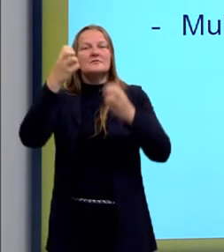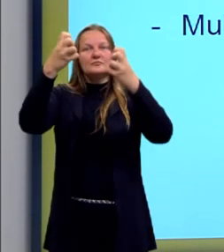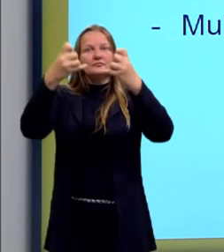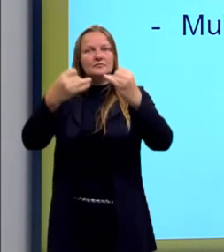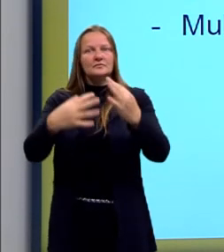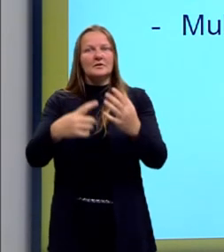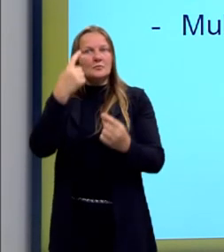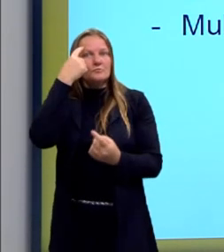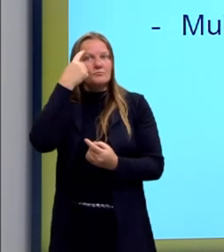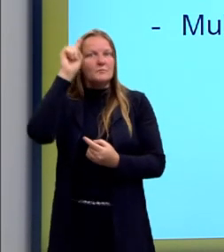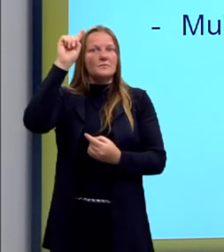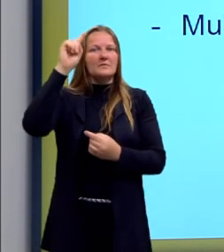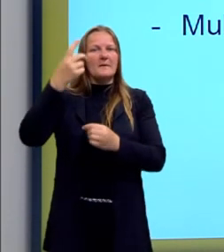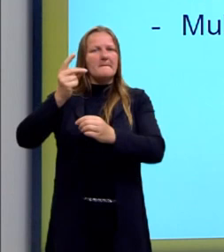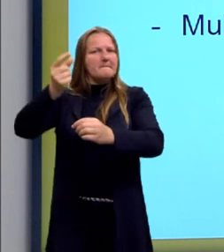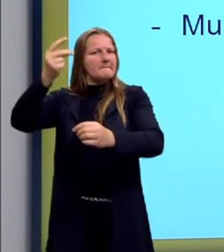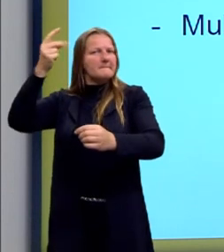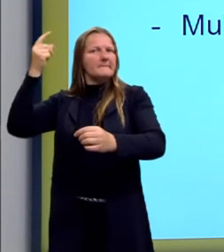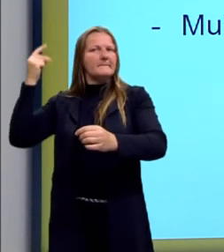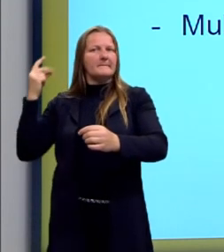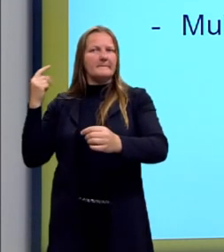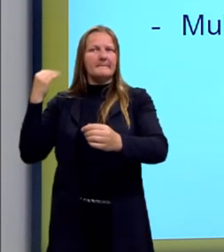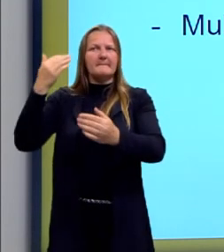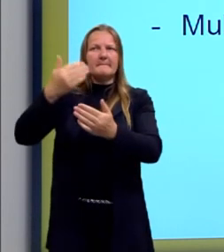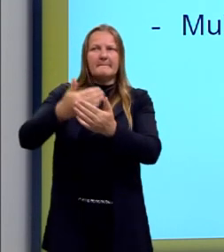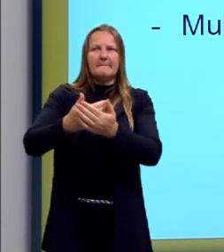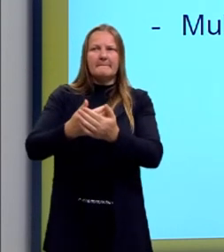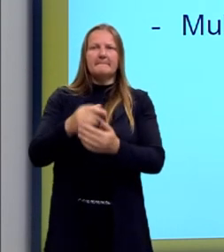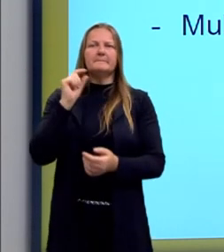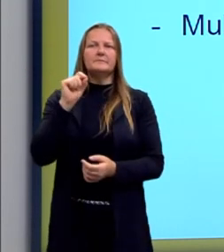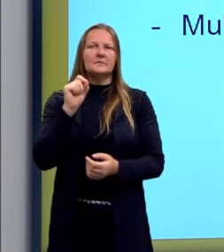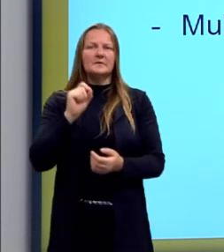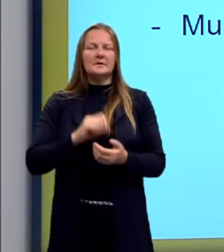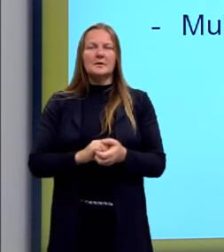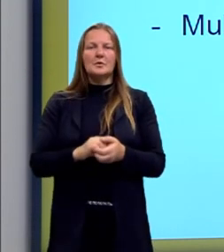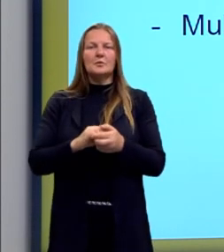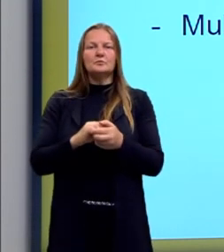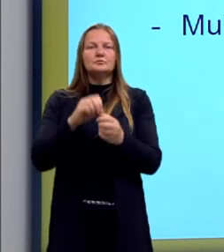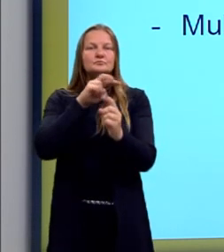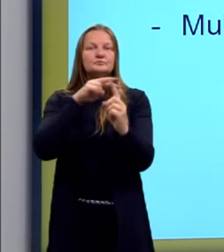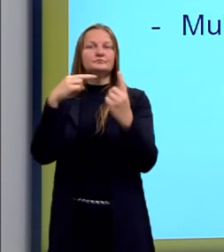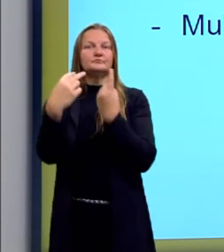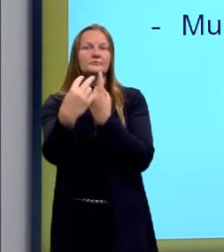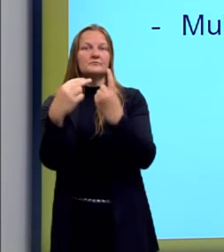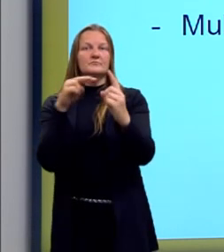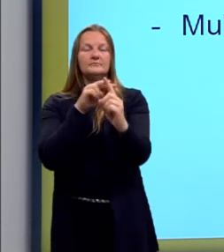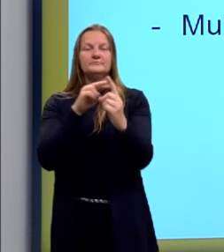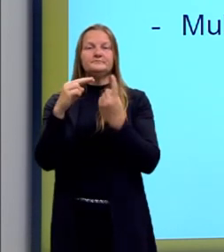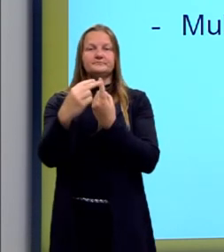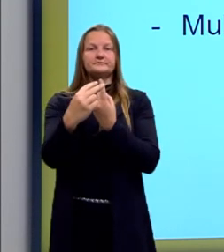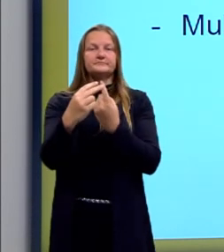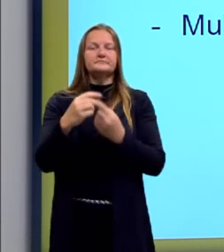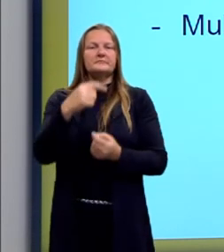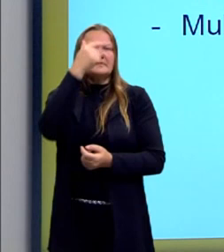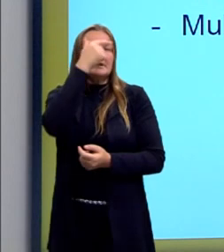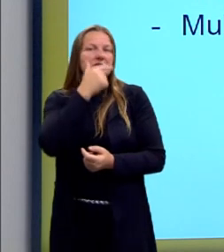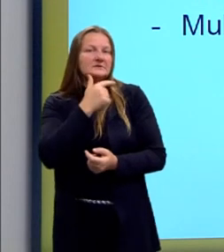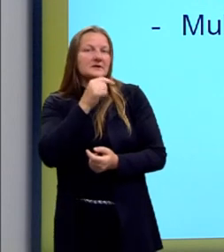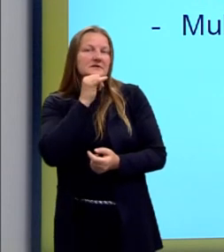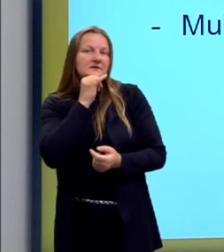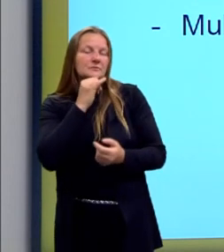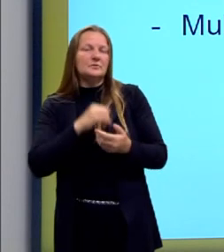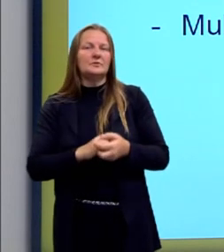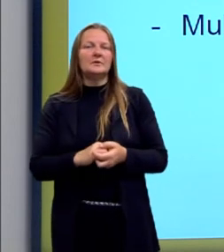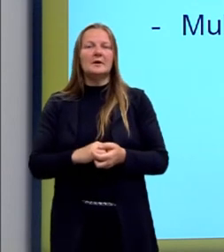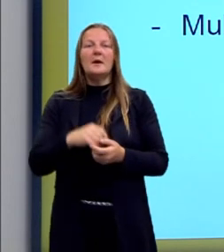invenções do passado, que são o quê? Projeções que a gente faz de achar, por exemplo, que